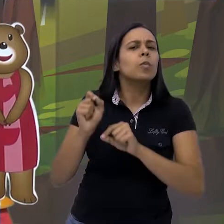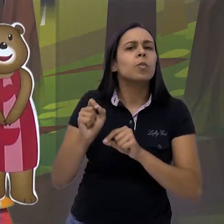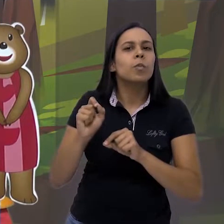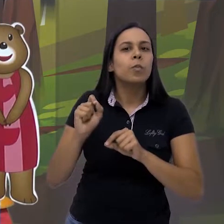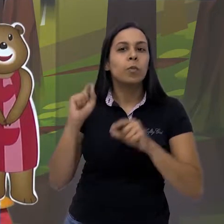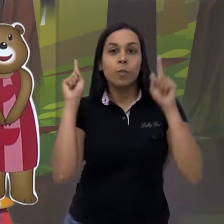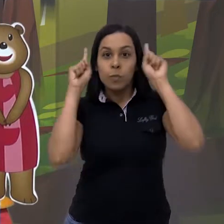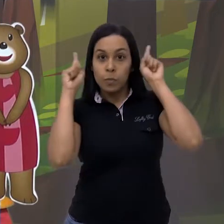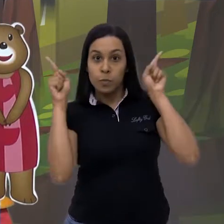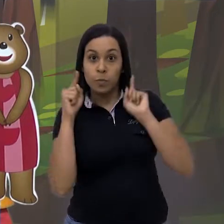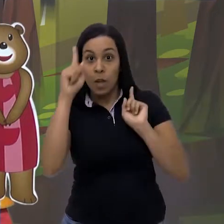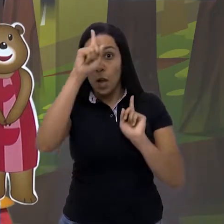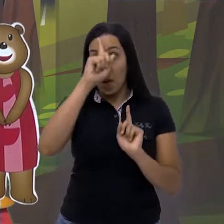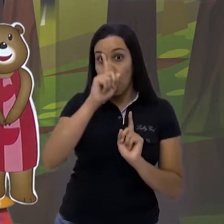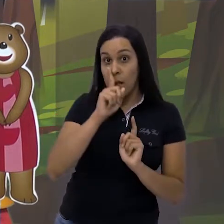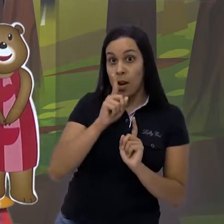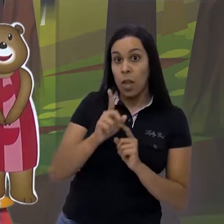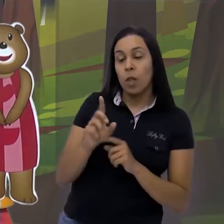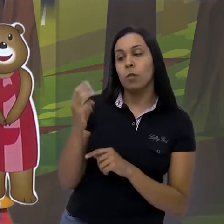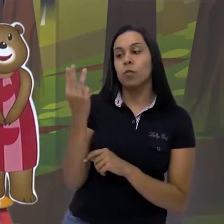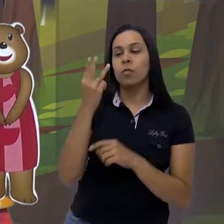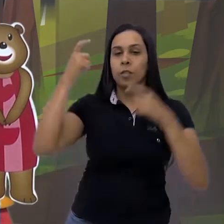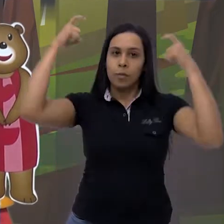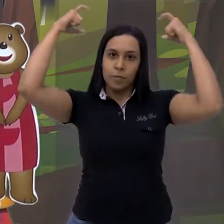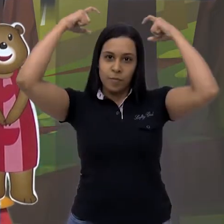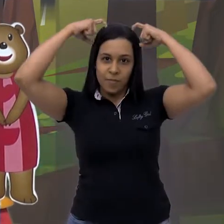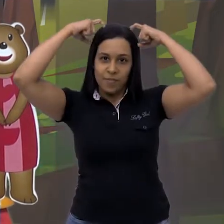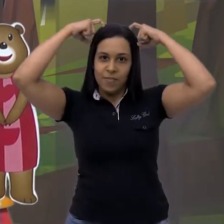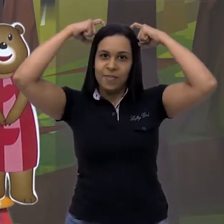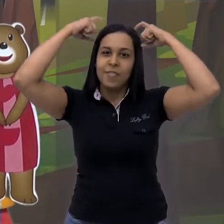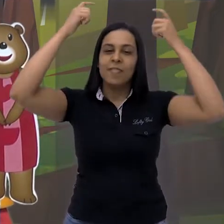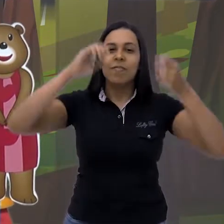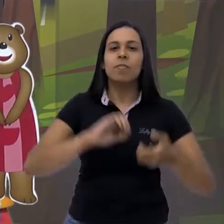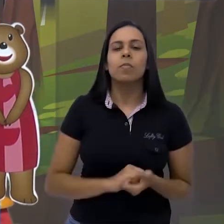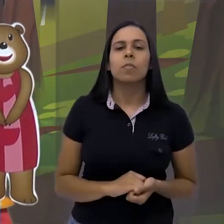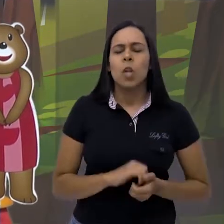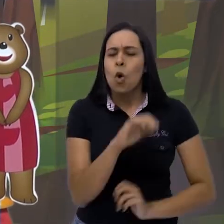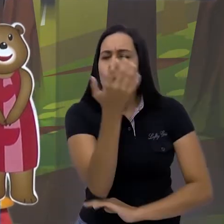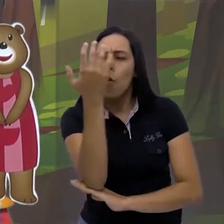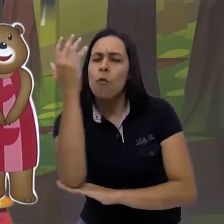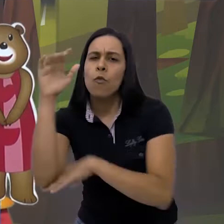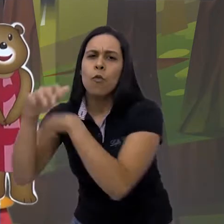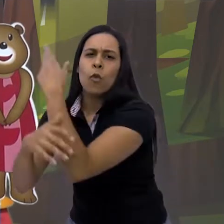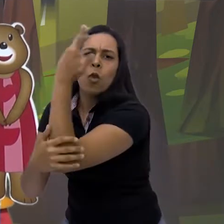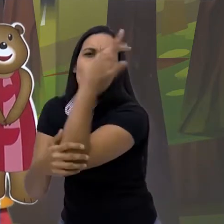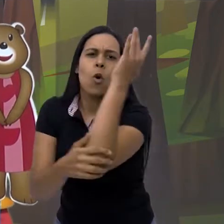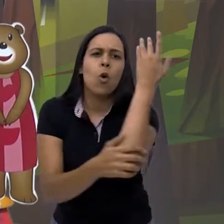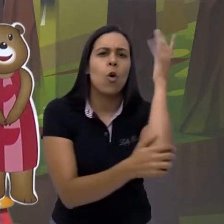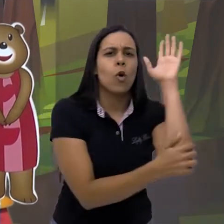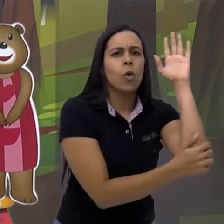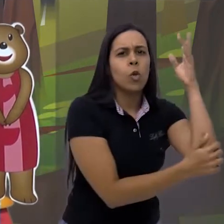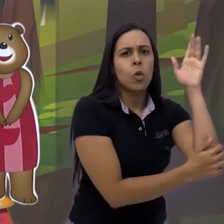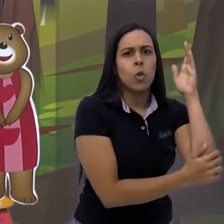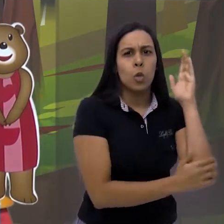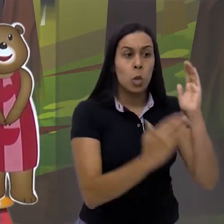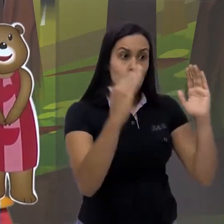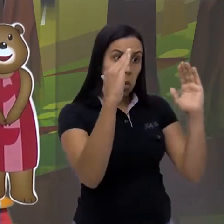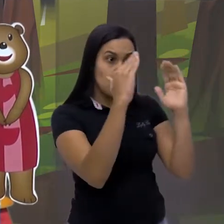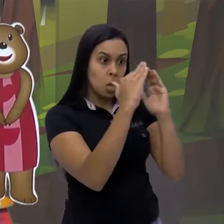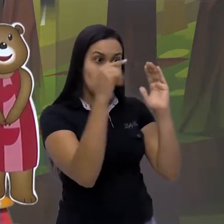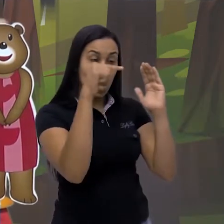Cachinhos Dourados e os Três Ursinhos. Em uma floresta, numa linda cabana,